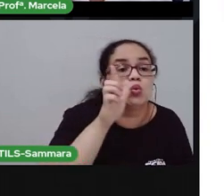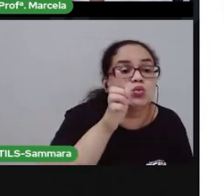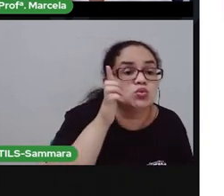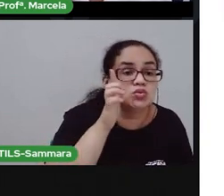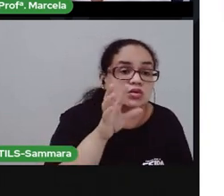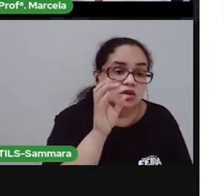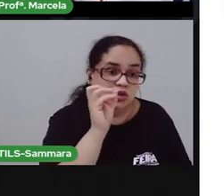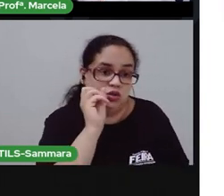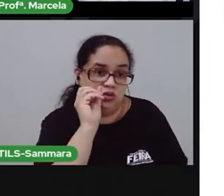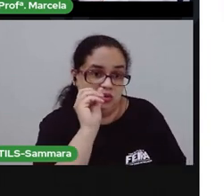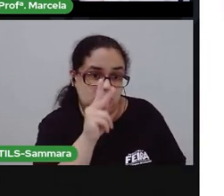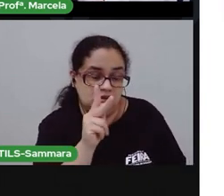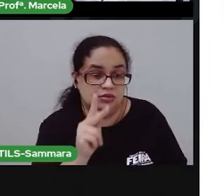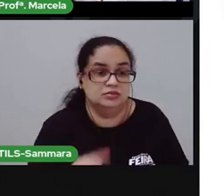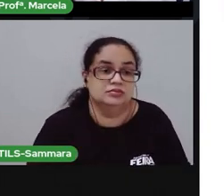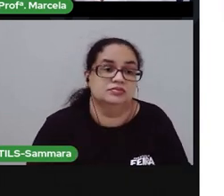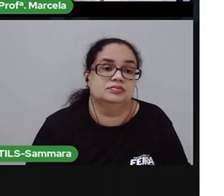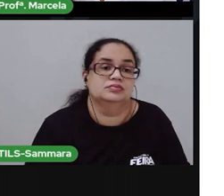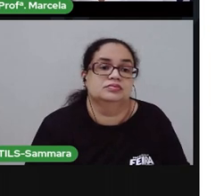tá bom?